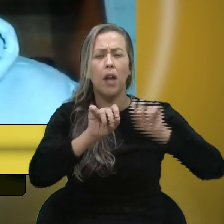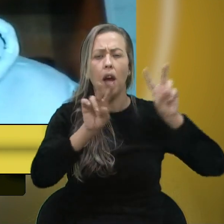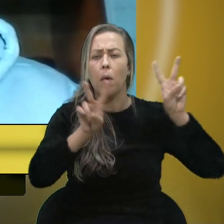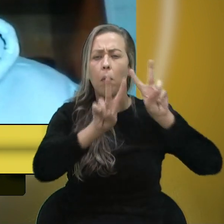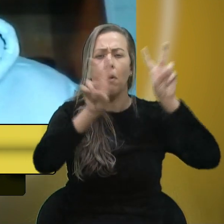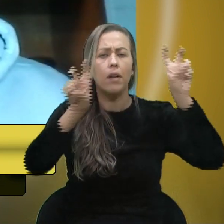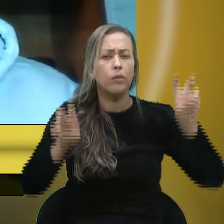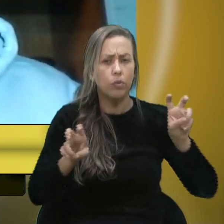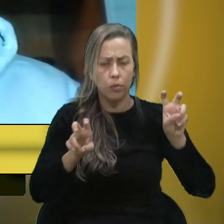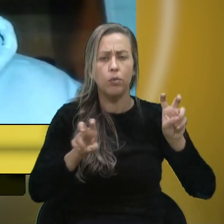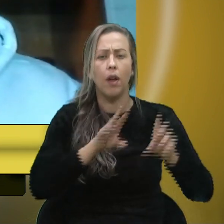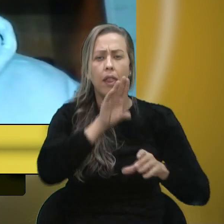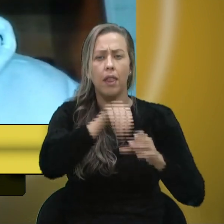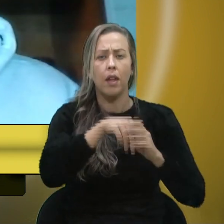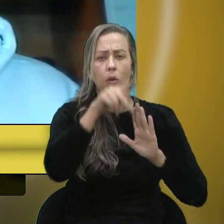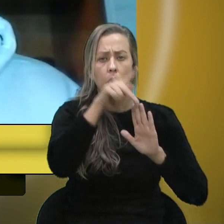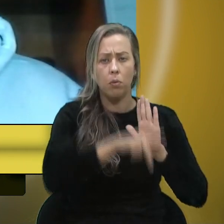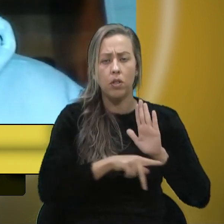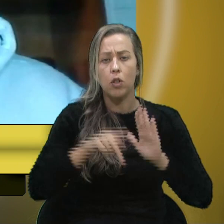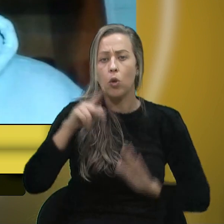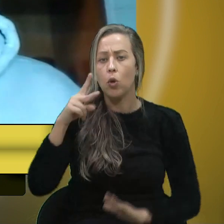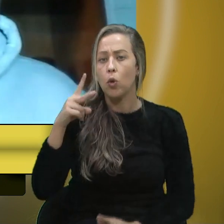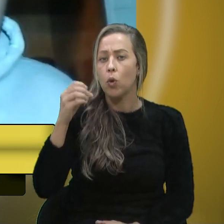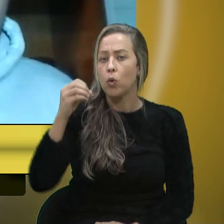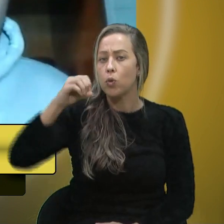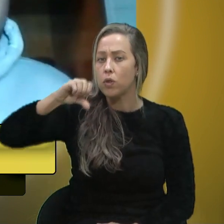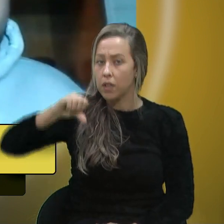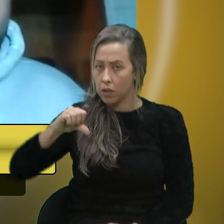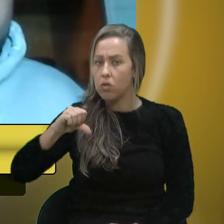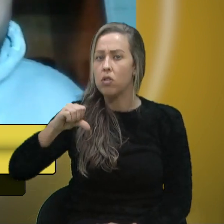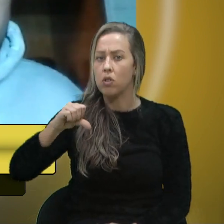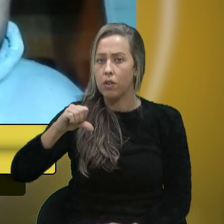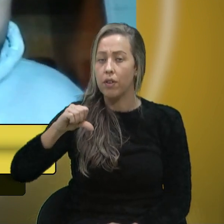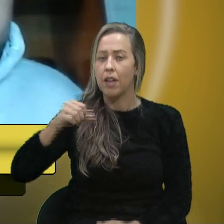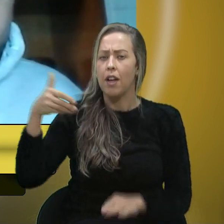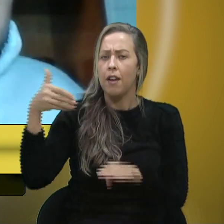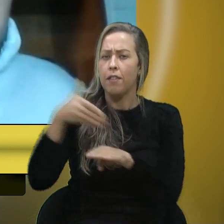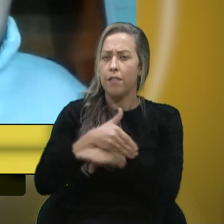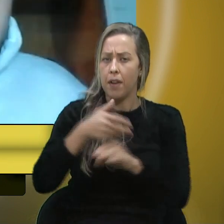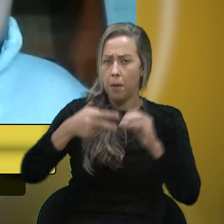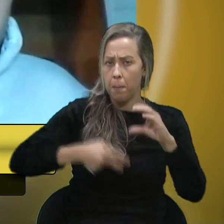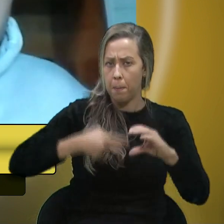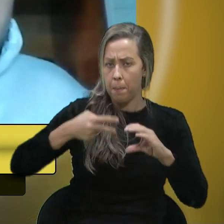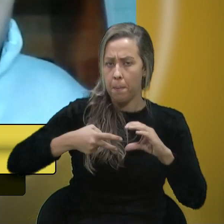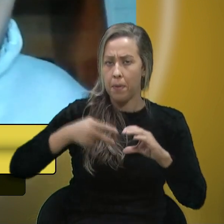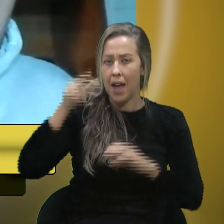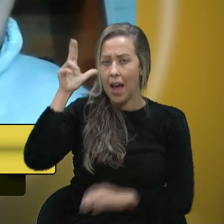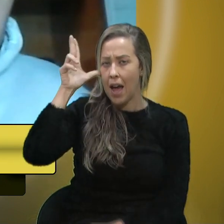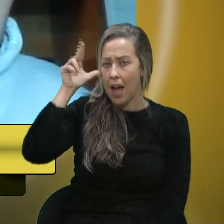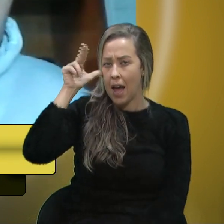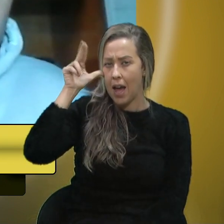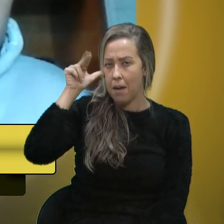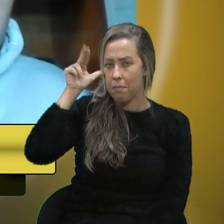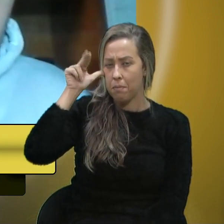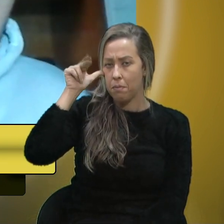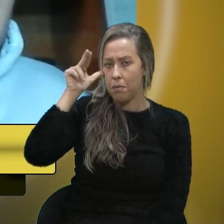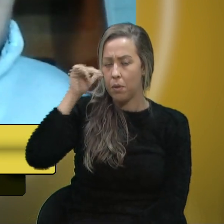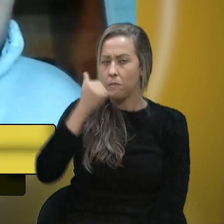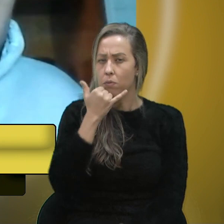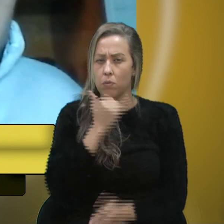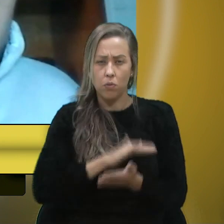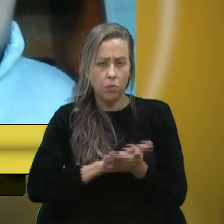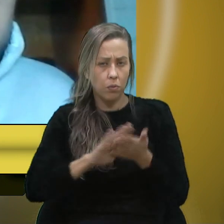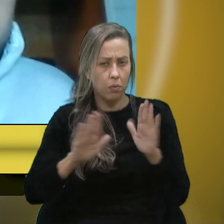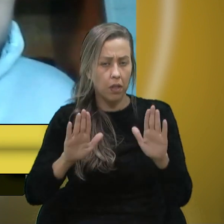projeto eh 209 esse projeto veio pra essa casa em abril eh desculpem